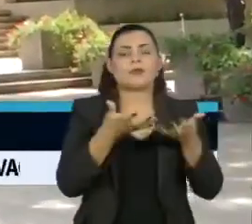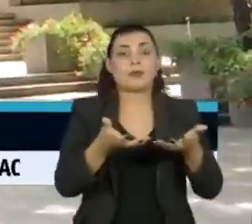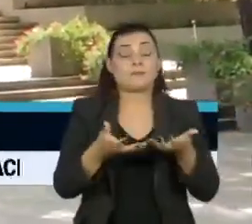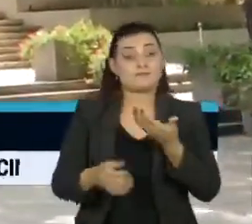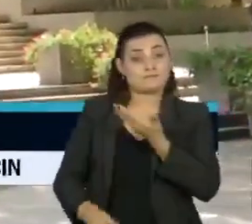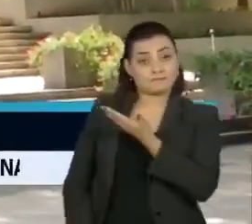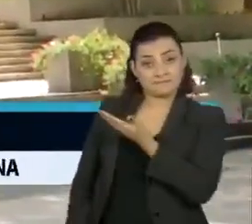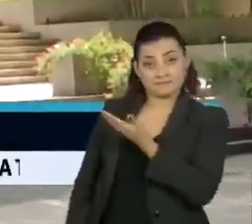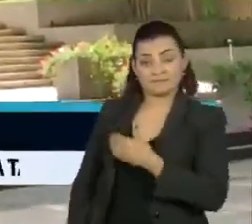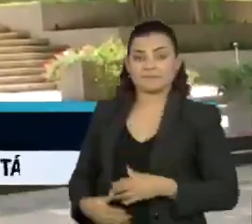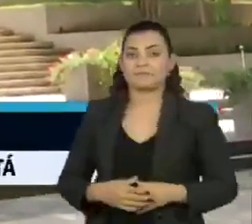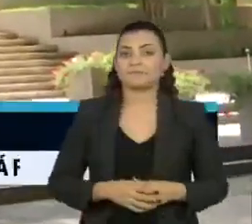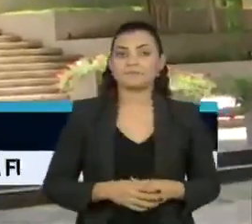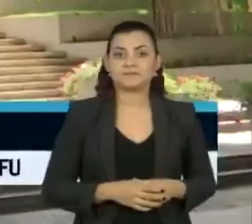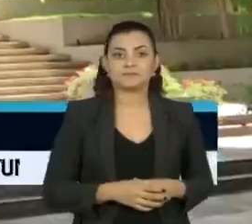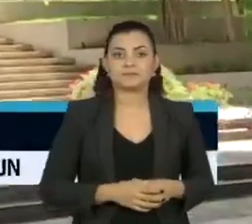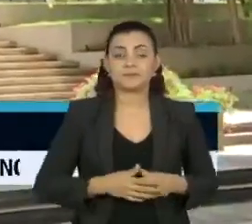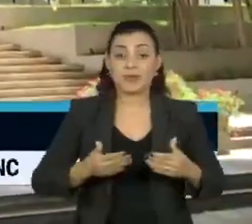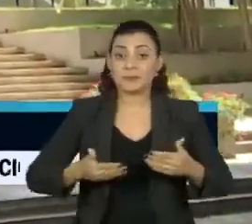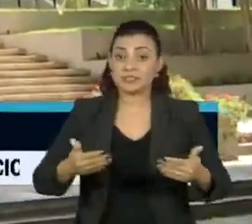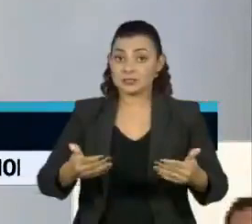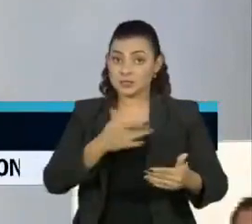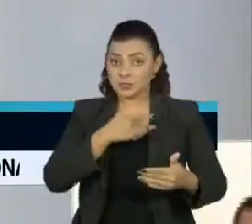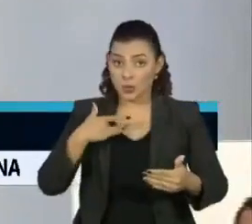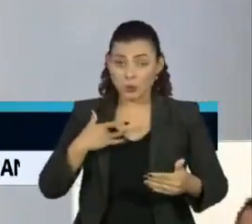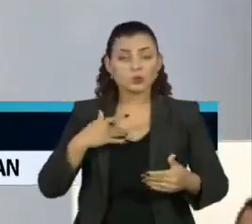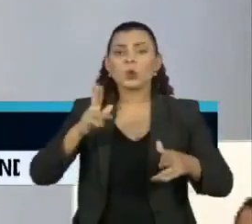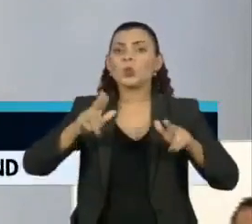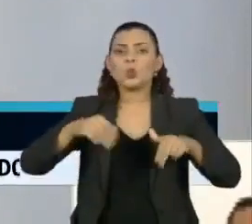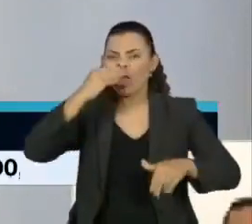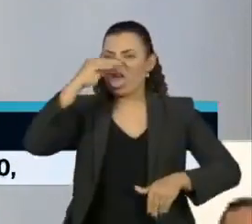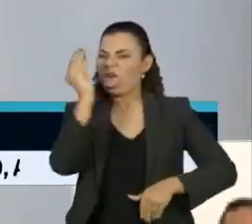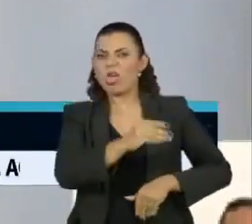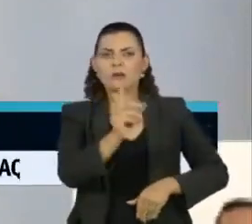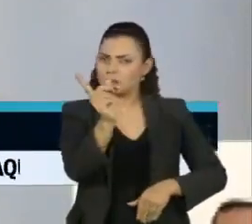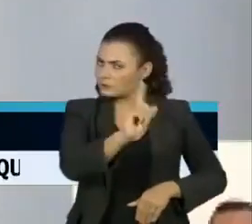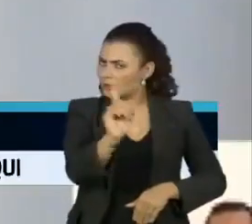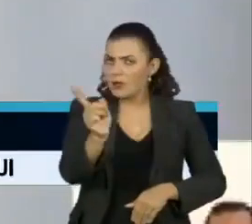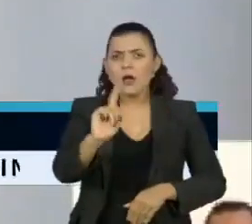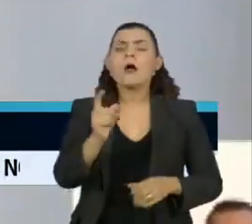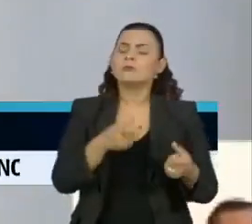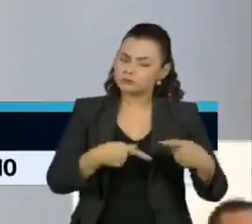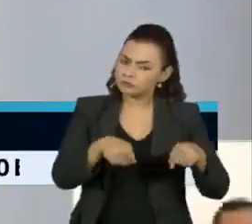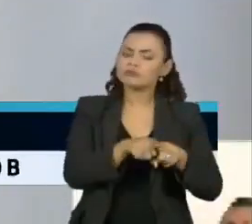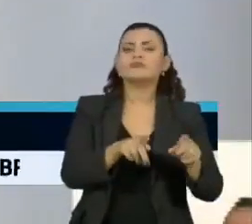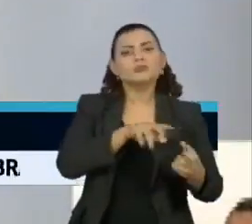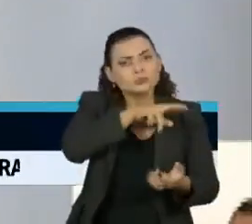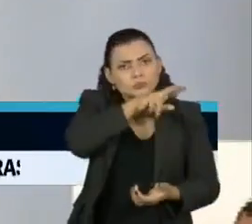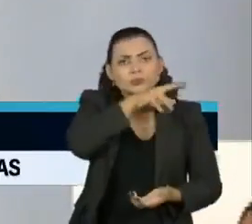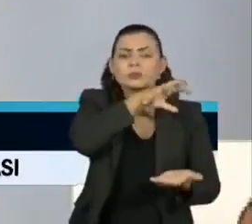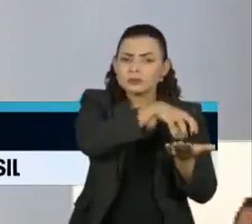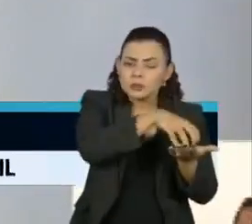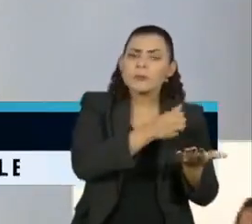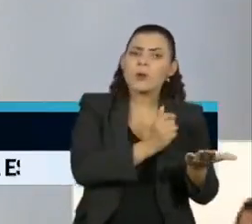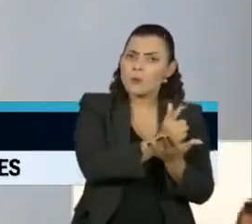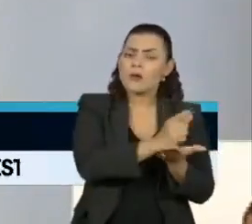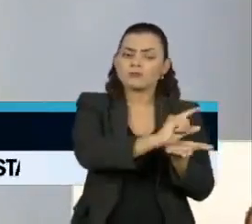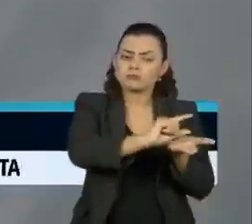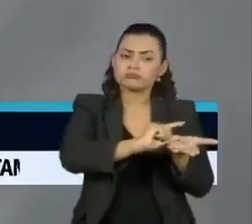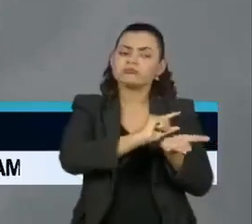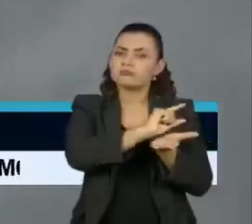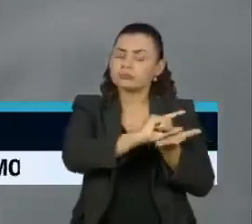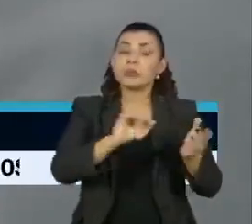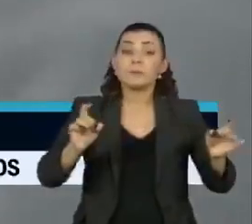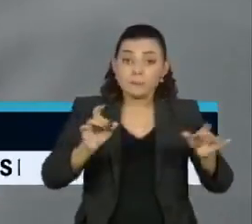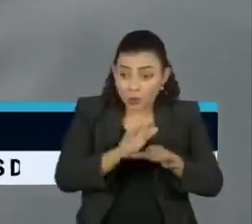Instituto Butantan, em São Paulo. O ministério nunca deixou de trabalhar tecnicamente com o Butantan para comprar a vacina quando